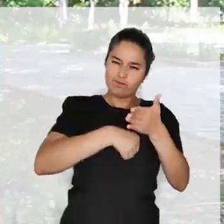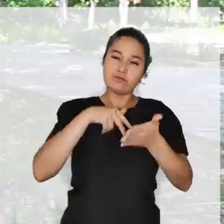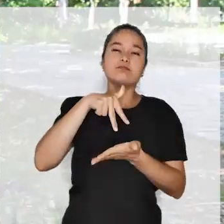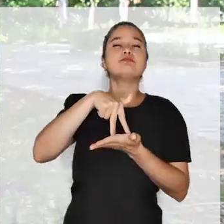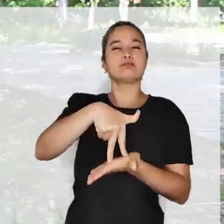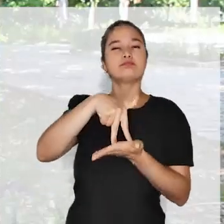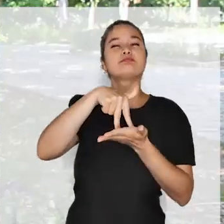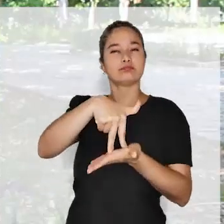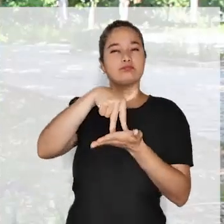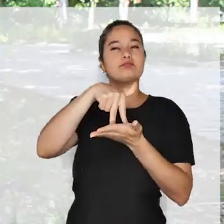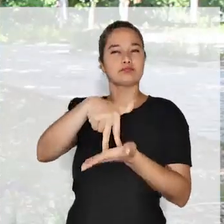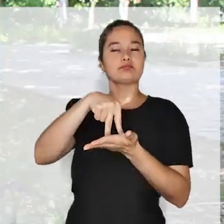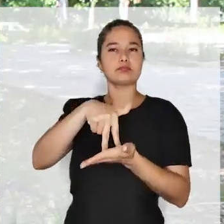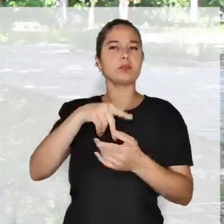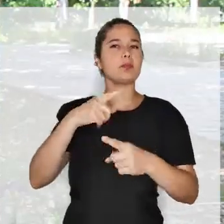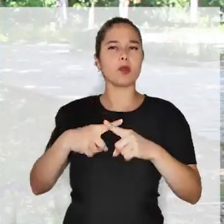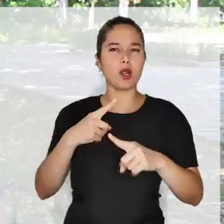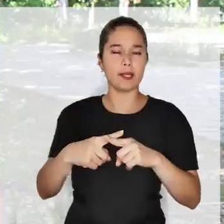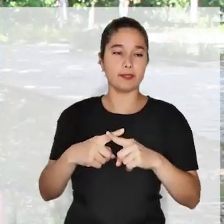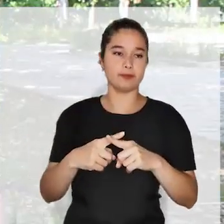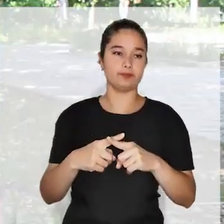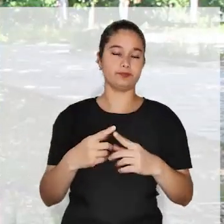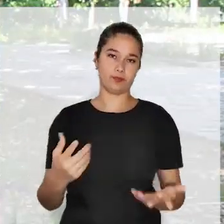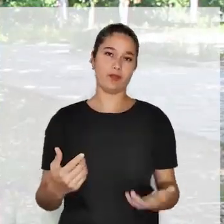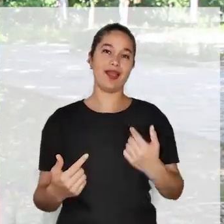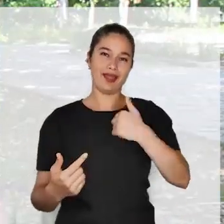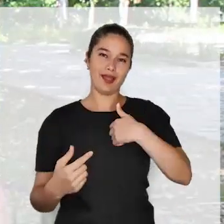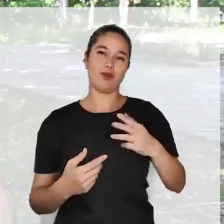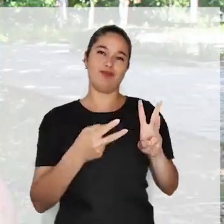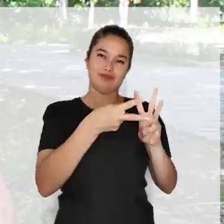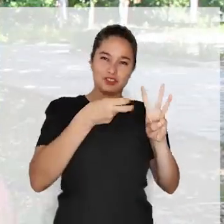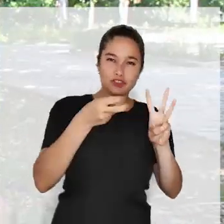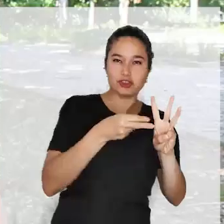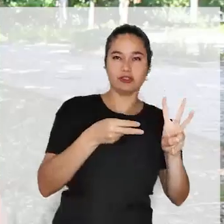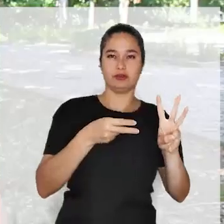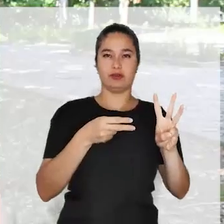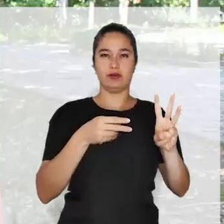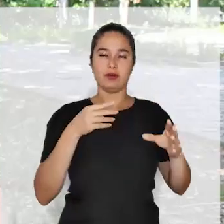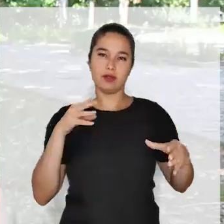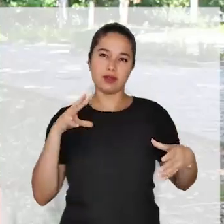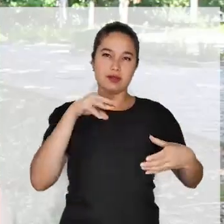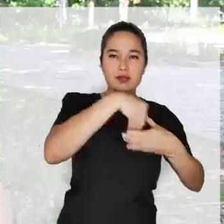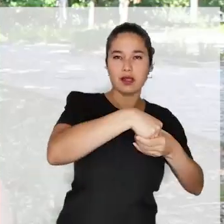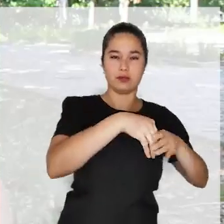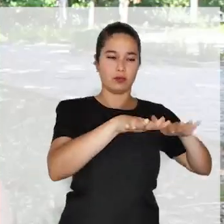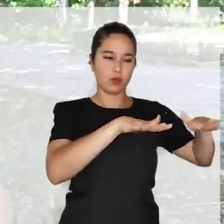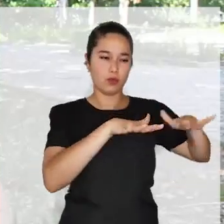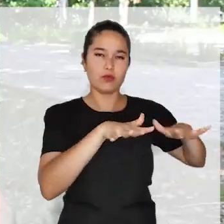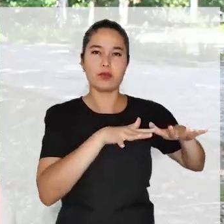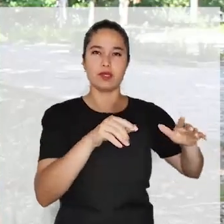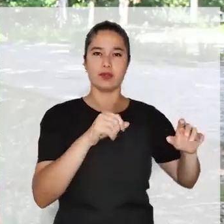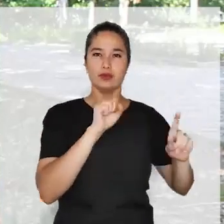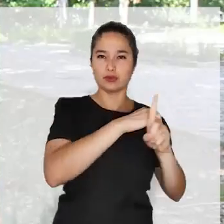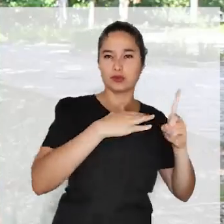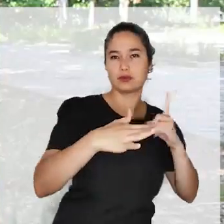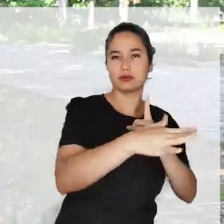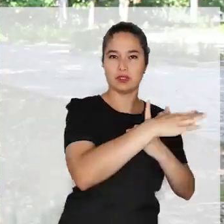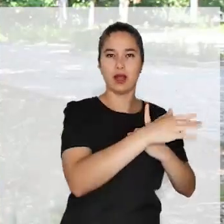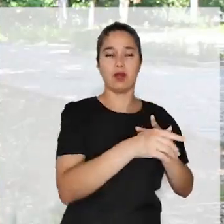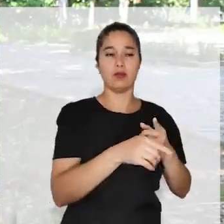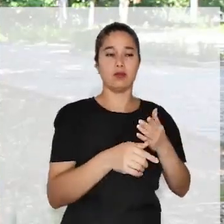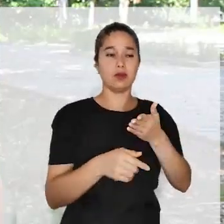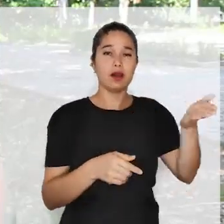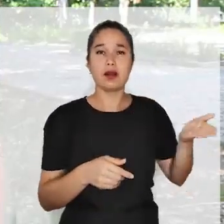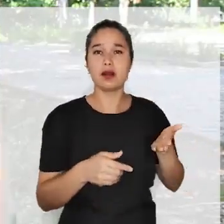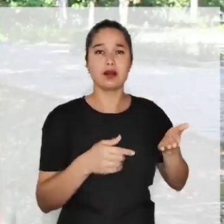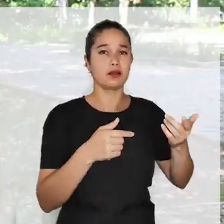persistência? Para uma mulher indígena que vem do movimento social, então que não há políticas públicas, nós temos